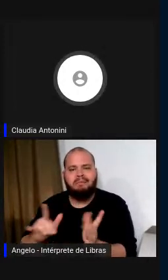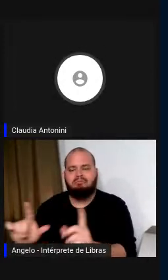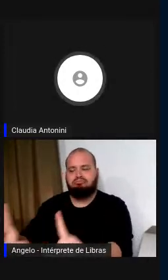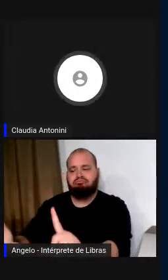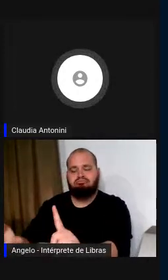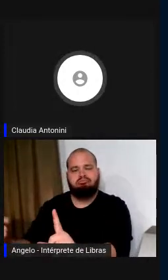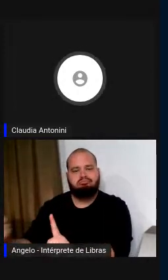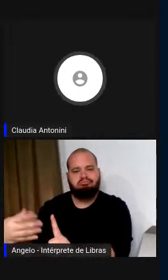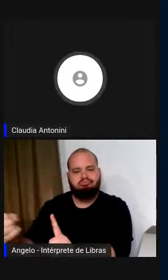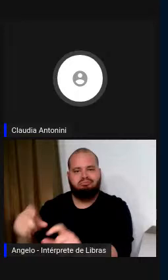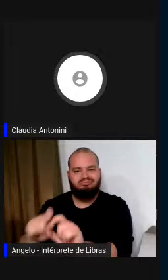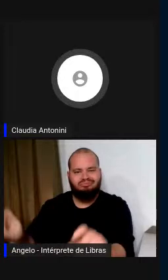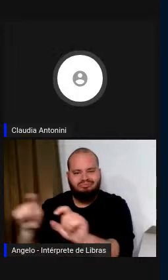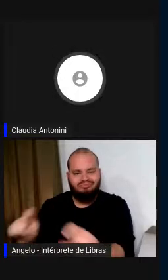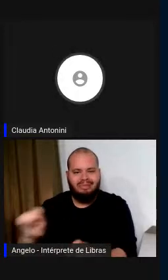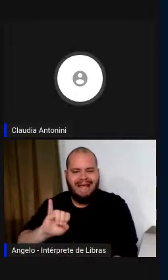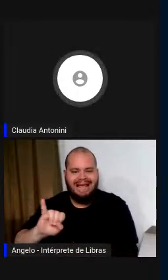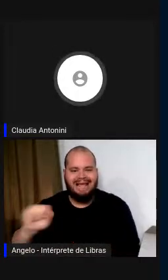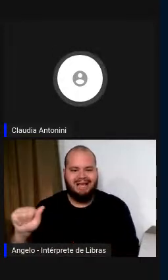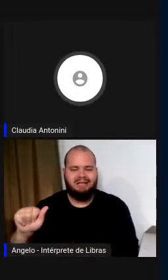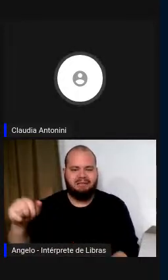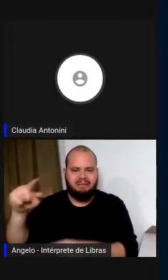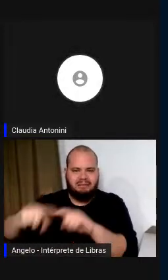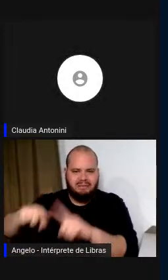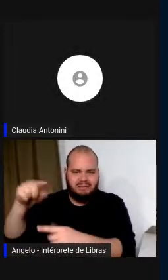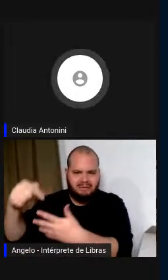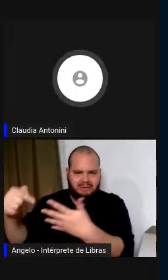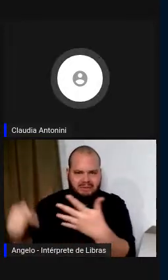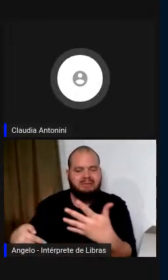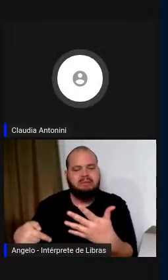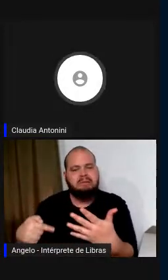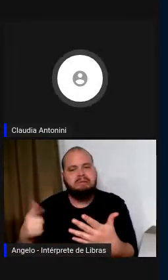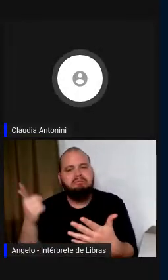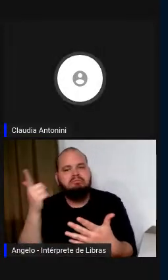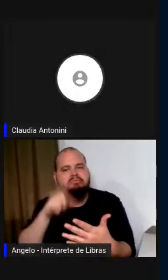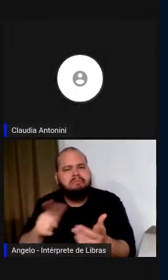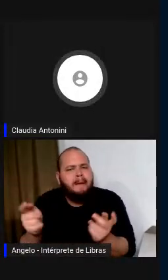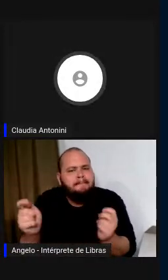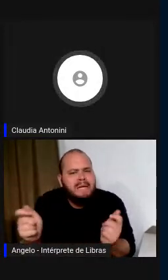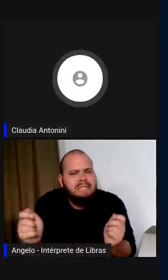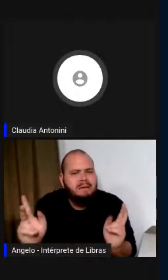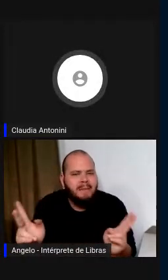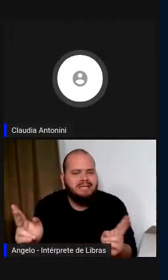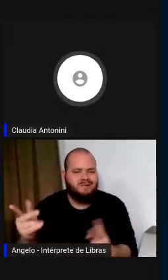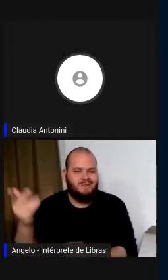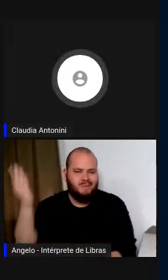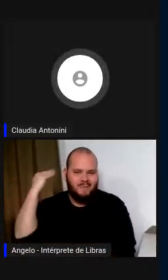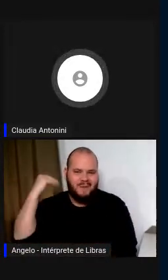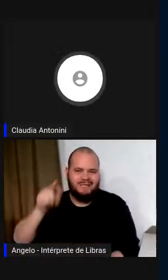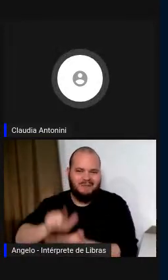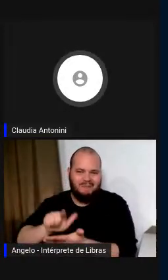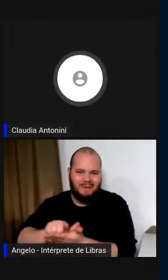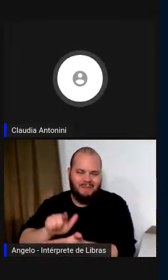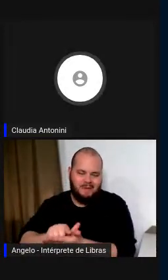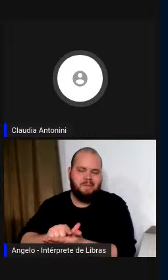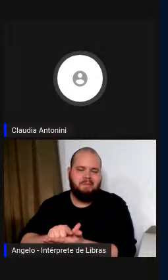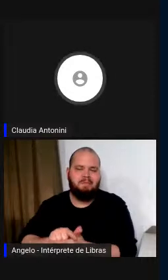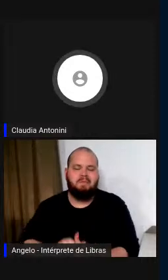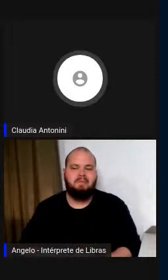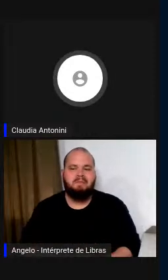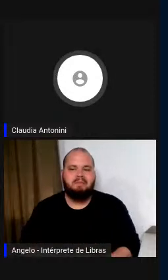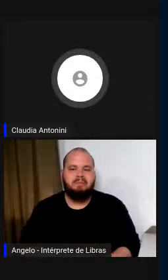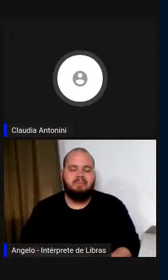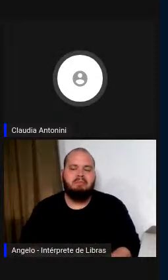com um sistema muito similar ao precedente, poderia, para cada segmento de informação,